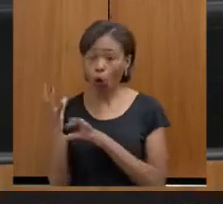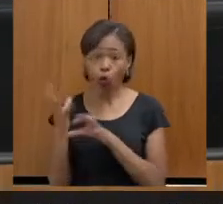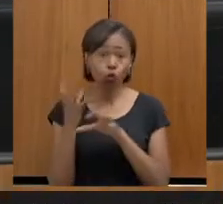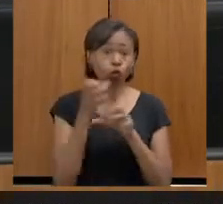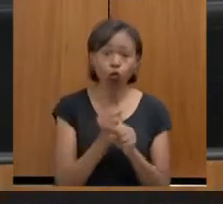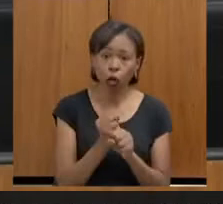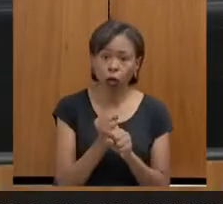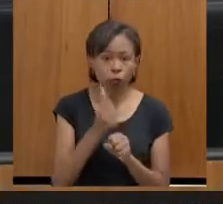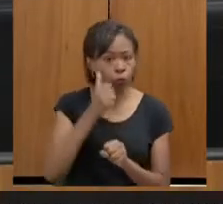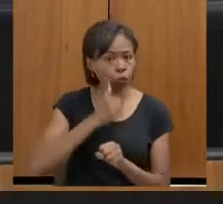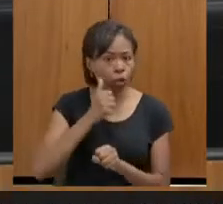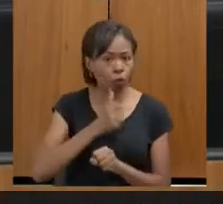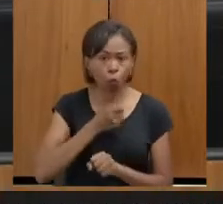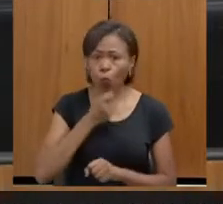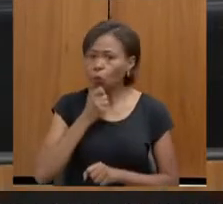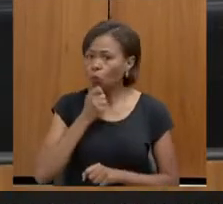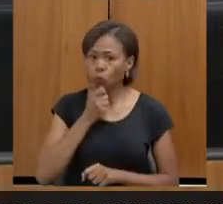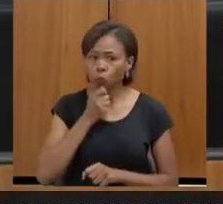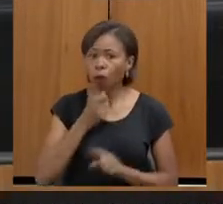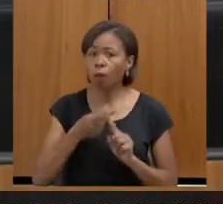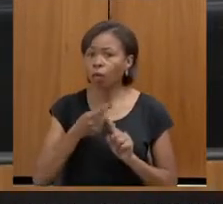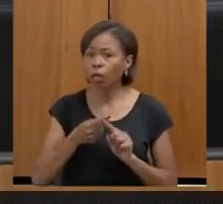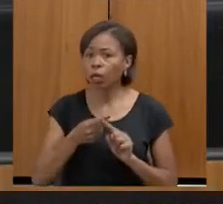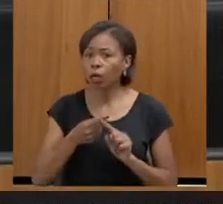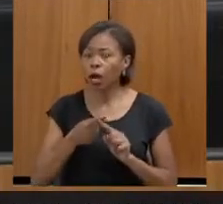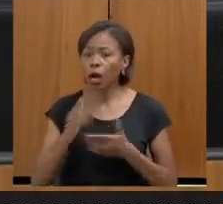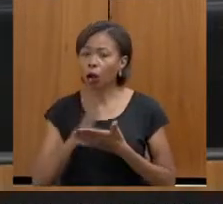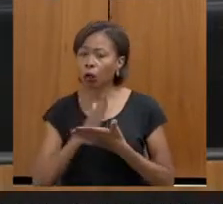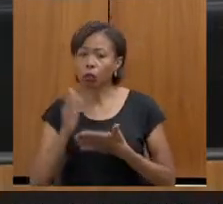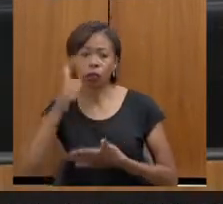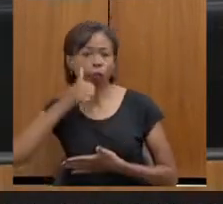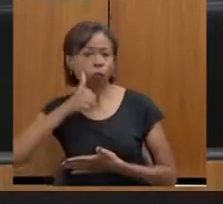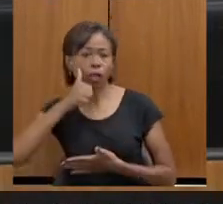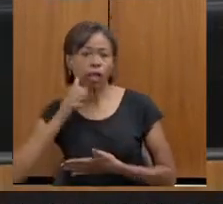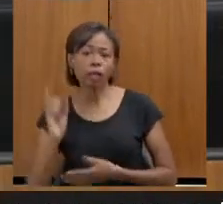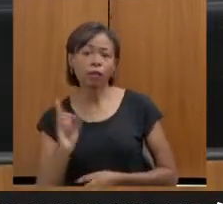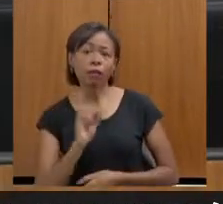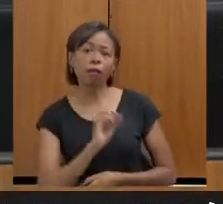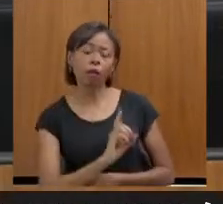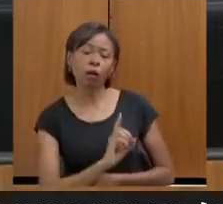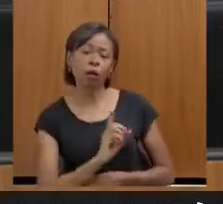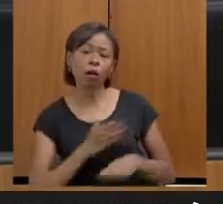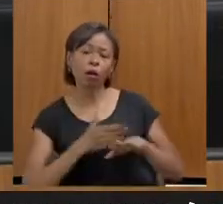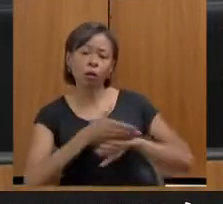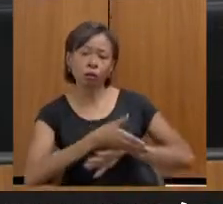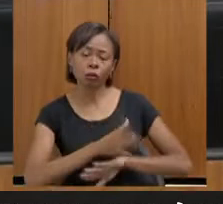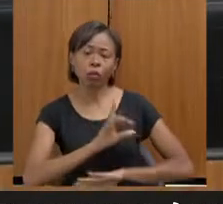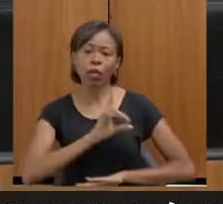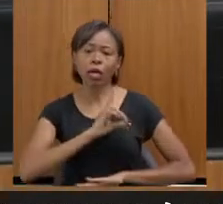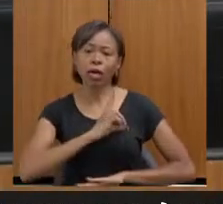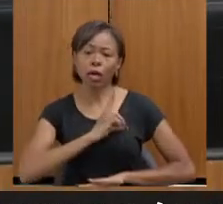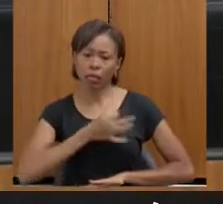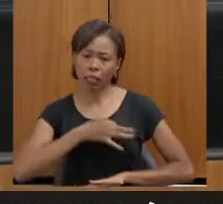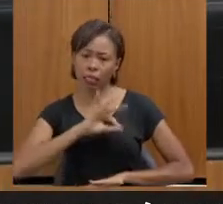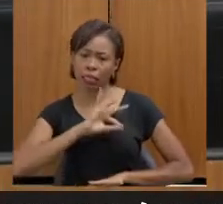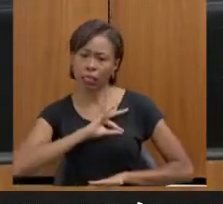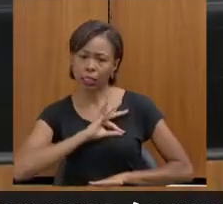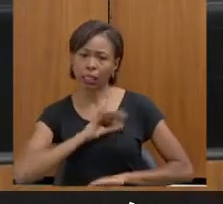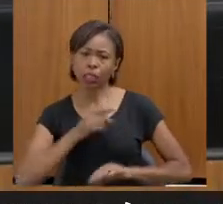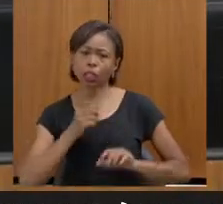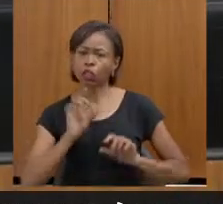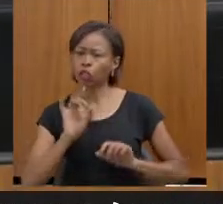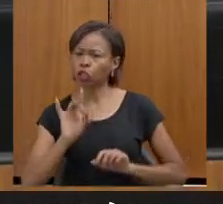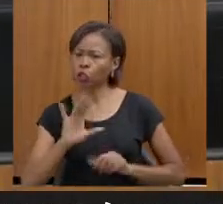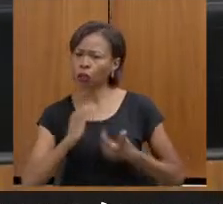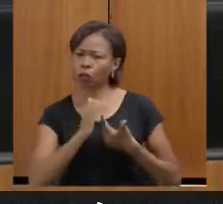porque algumas se direcionam à delegacia para orientações e para outros encaminhamentos que não propriamente dito a